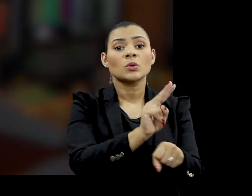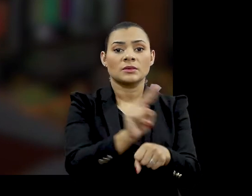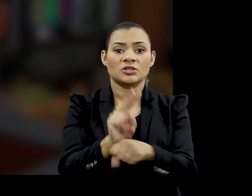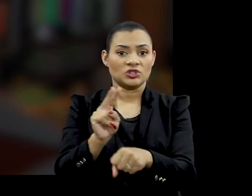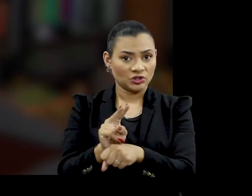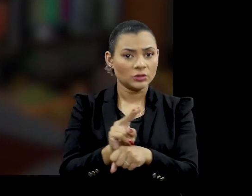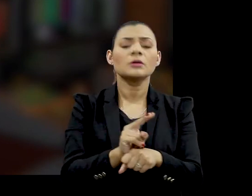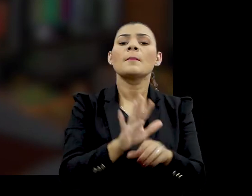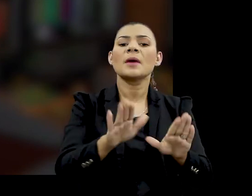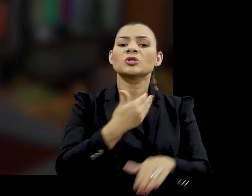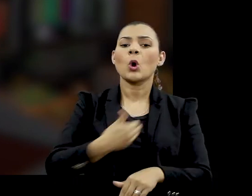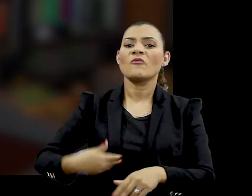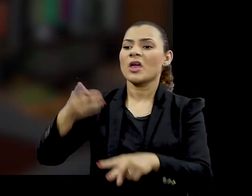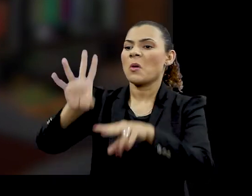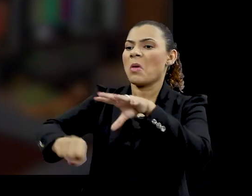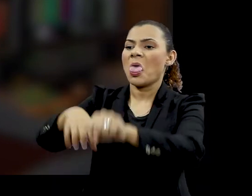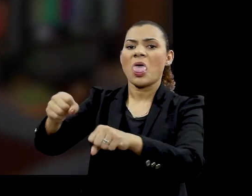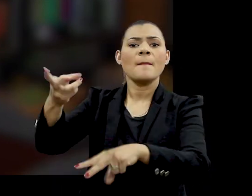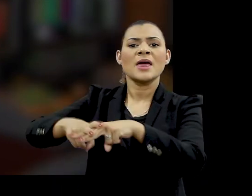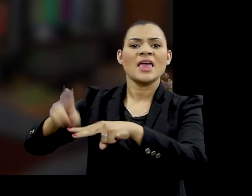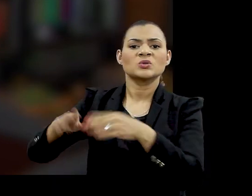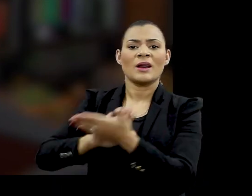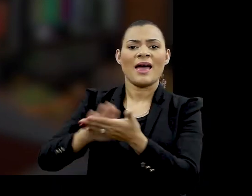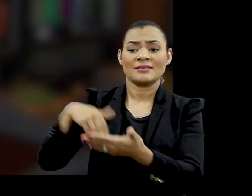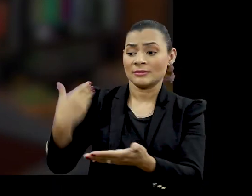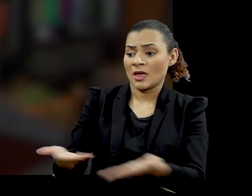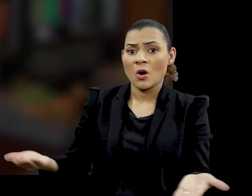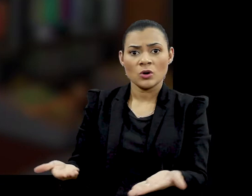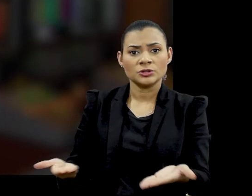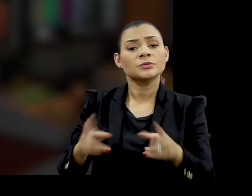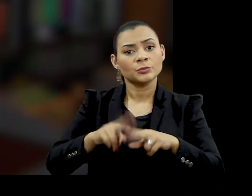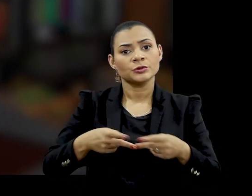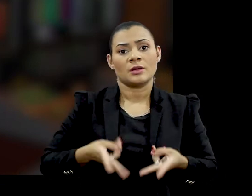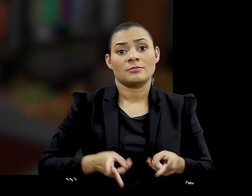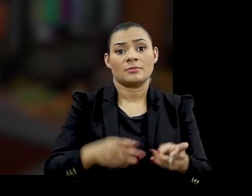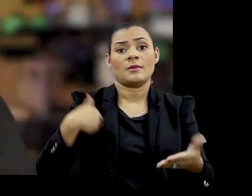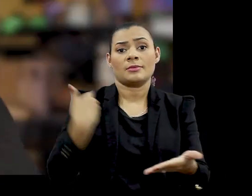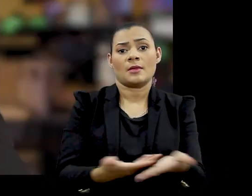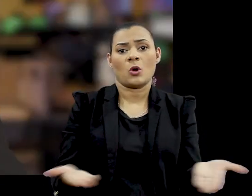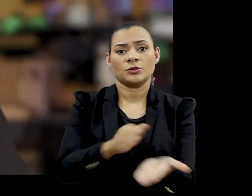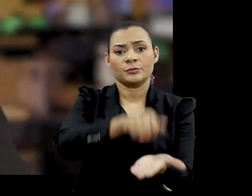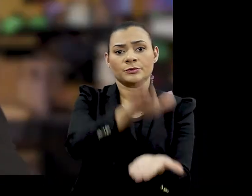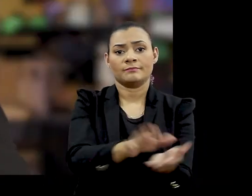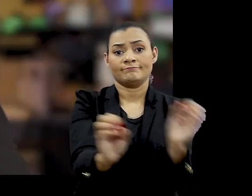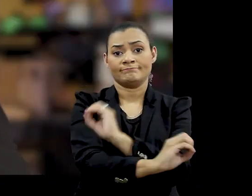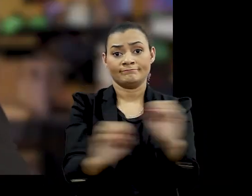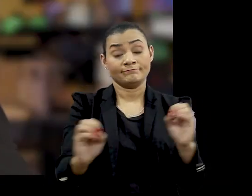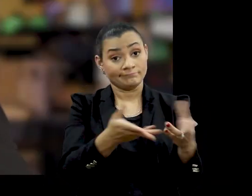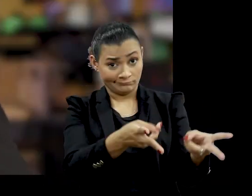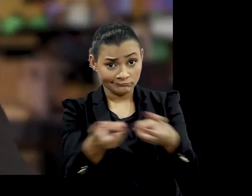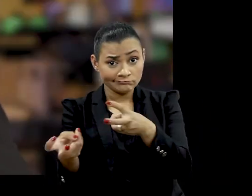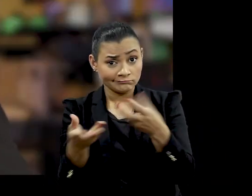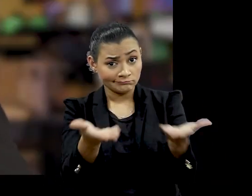repressão E ninguém do poder público foi preso Então até hoje Estes crimes seguem impunes Pois é Como vocês